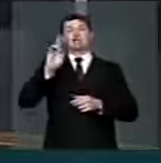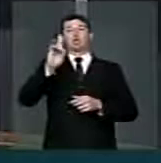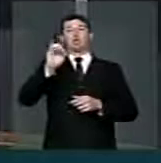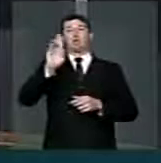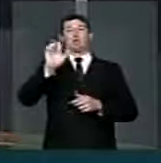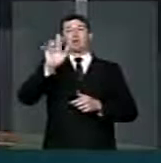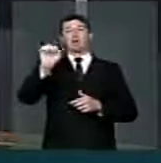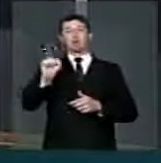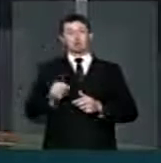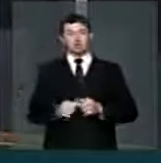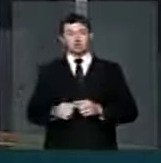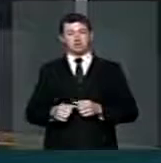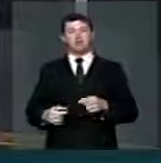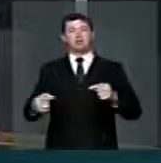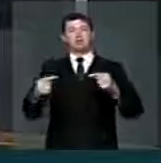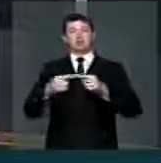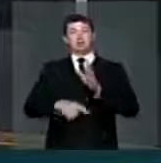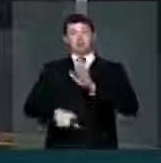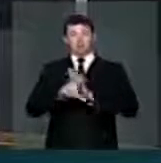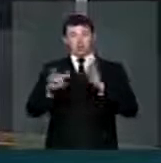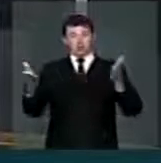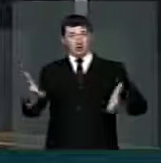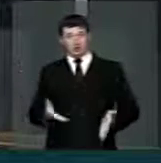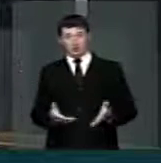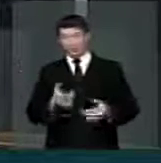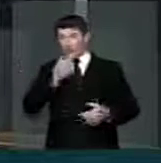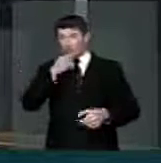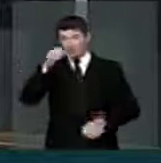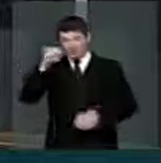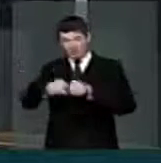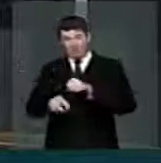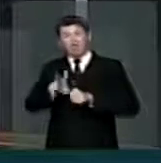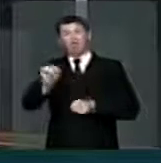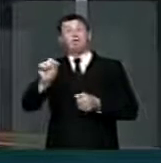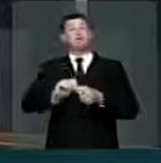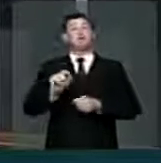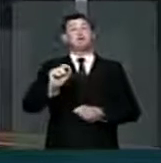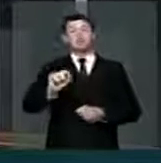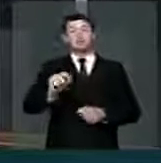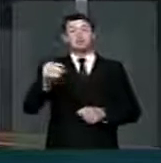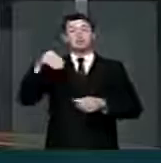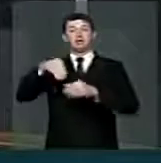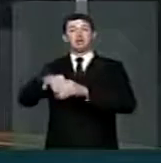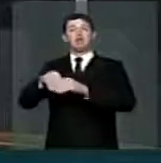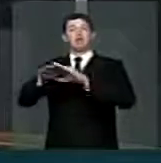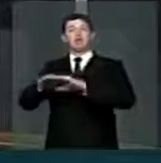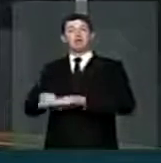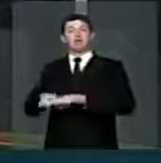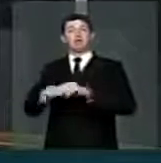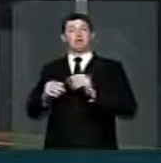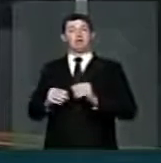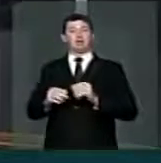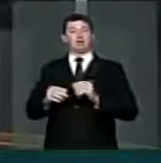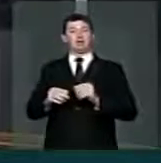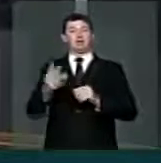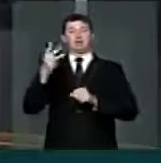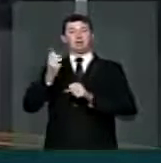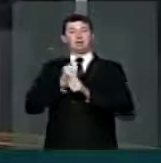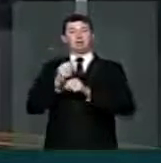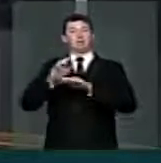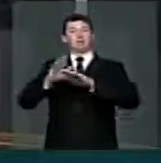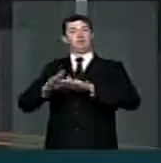De acordo com a nossa atual legislação, o homicida ficará na unidade da Fundação Casa por três anos,